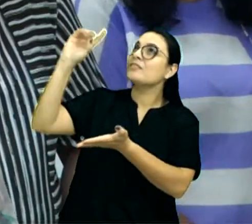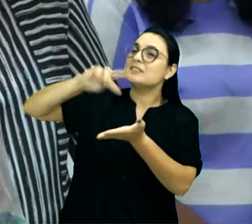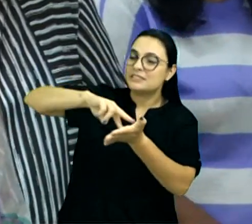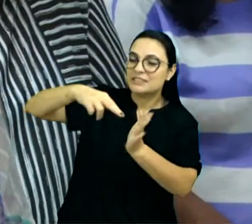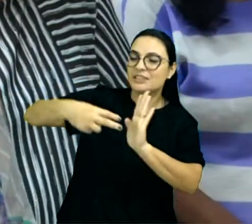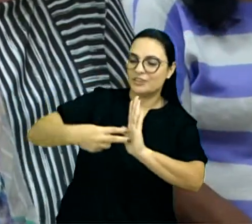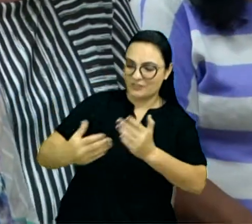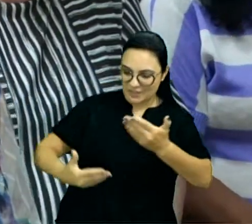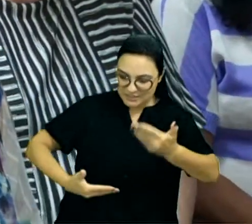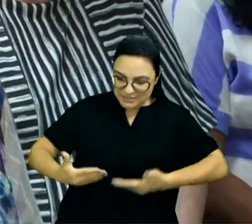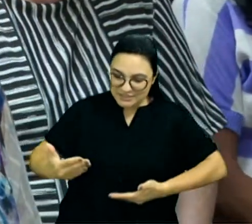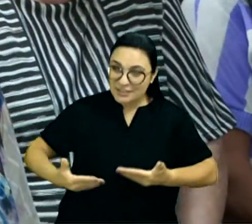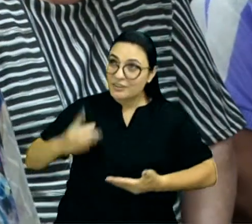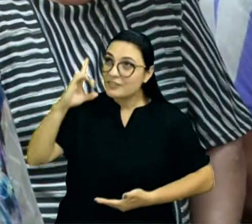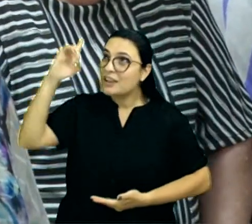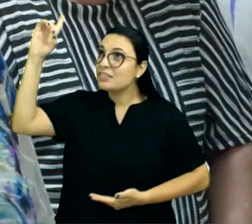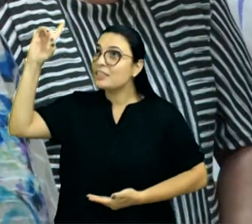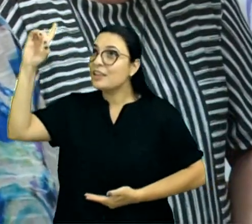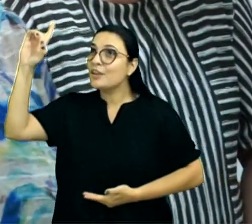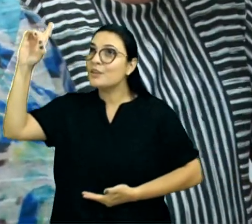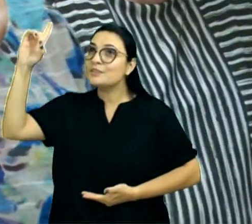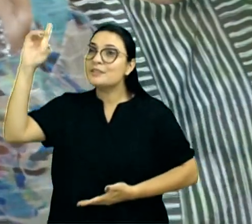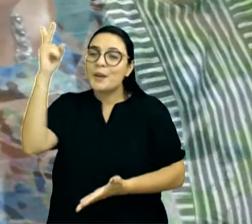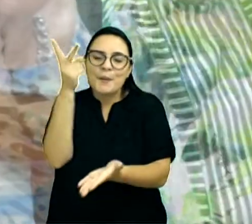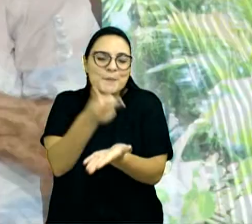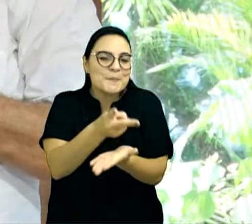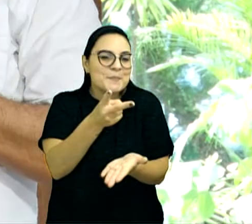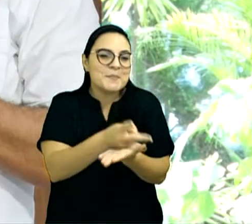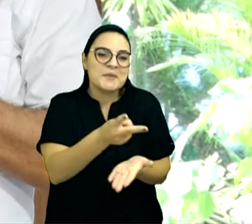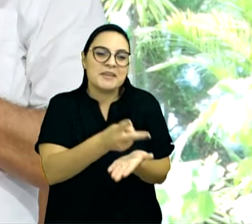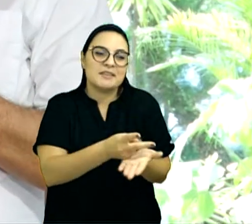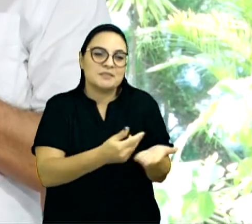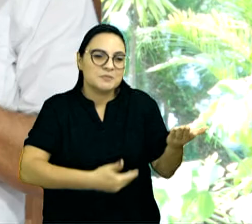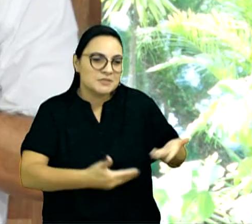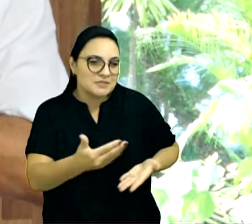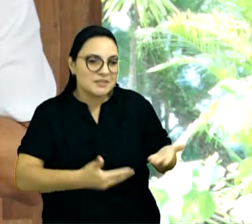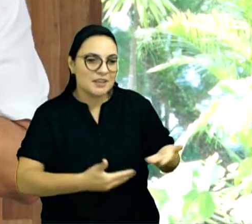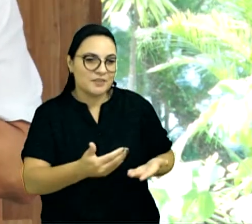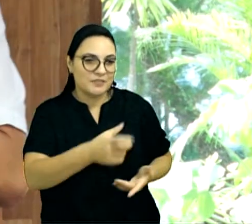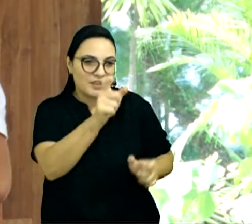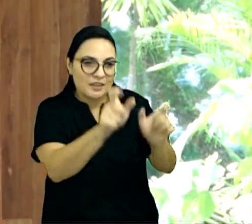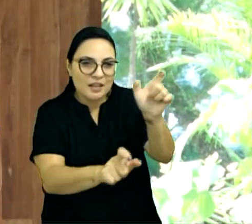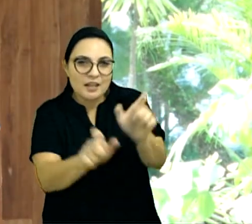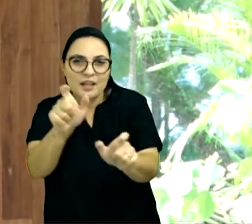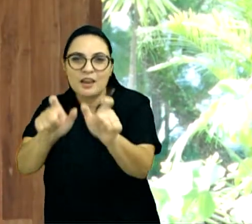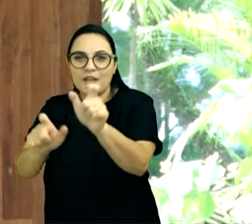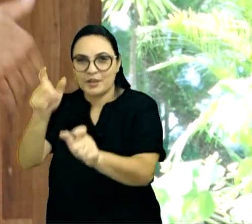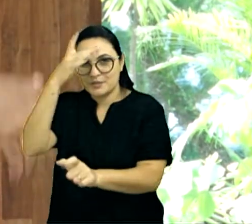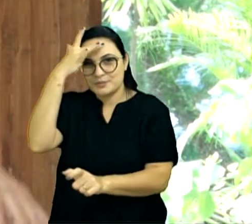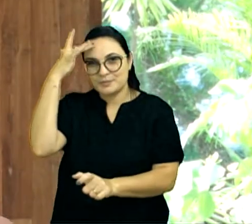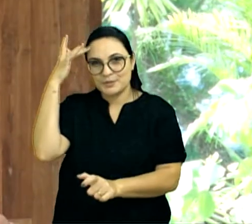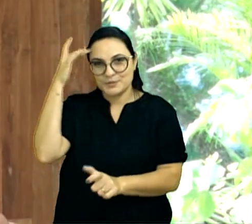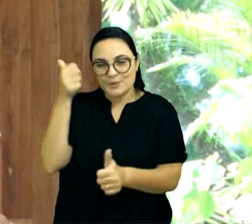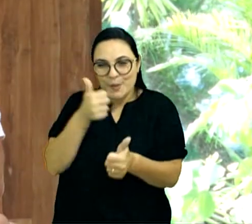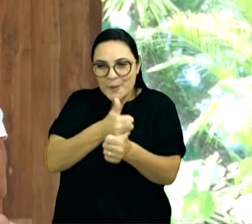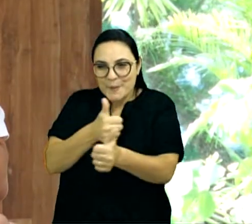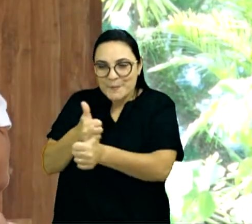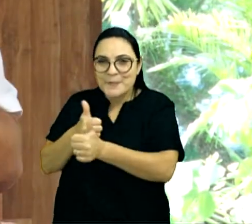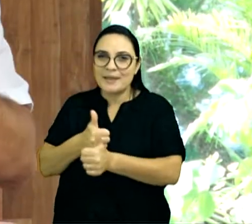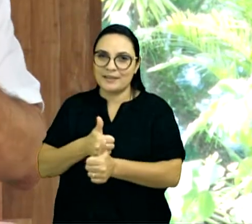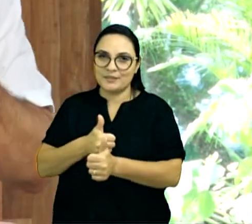tem a ver, com servir o meu próximo, servir a Deus, tem a ver, com servir, com aqueles, estão perto da gente,